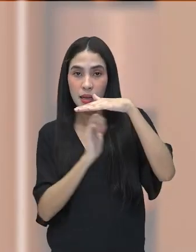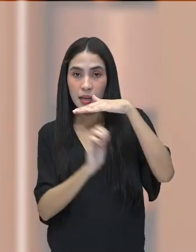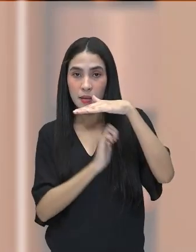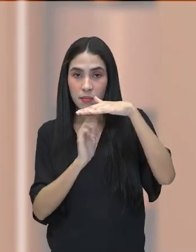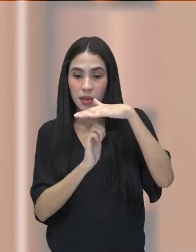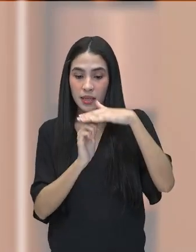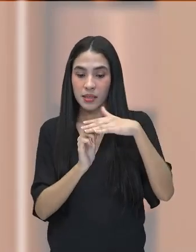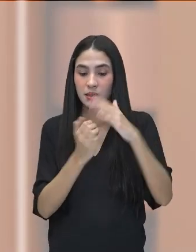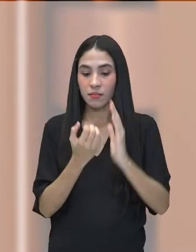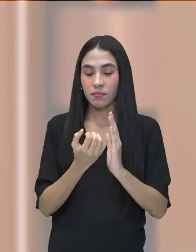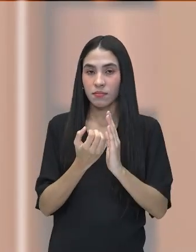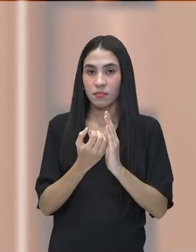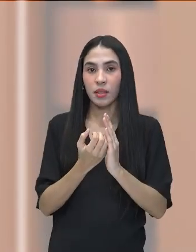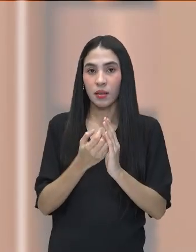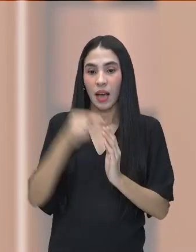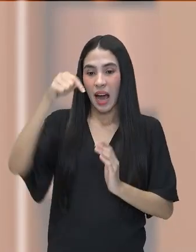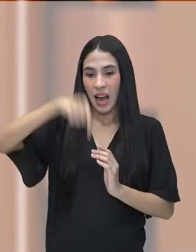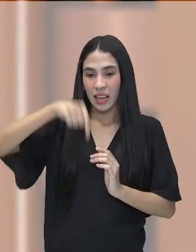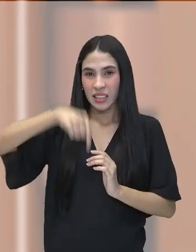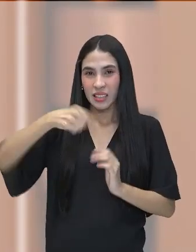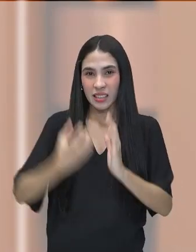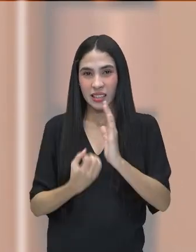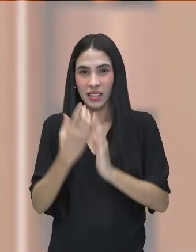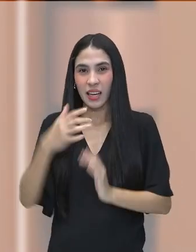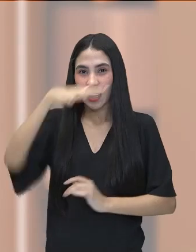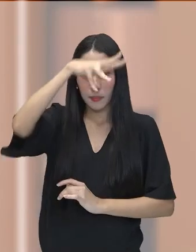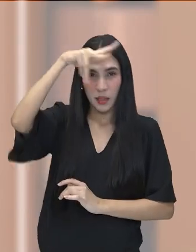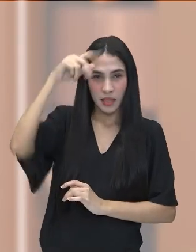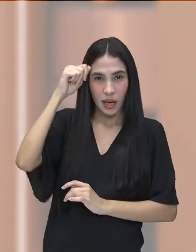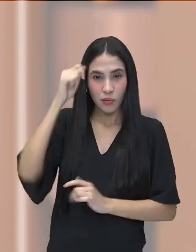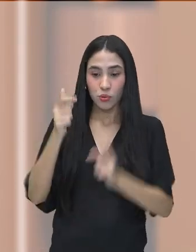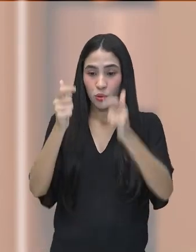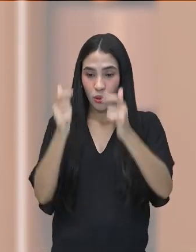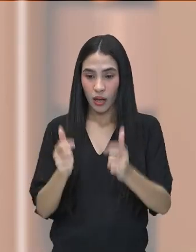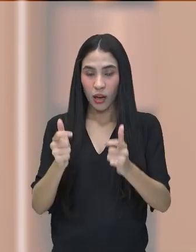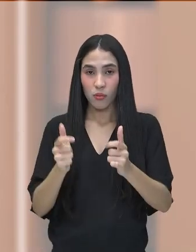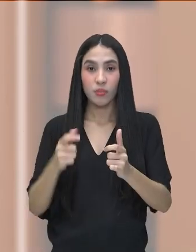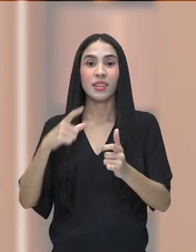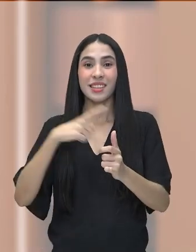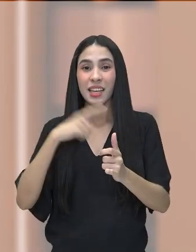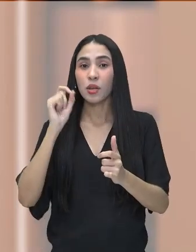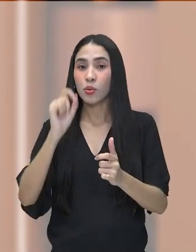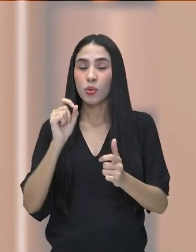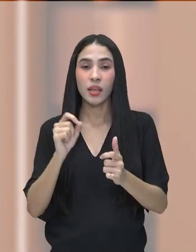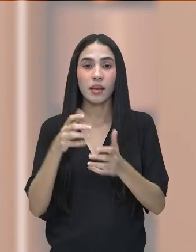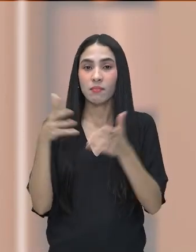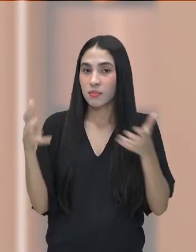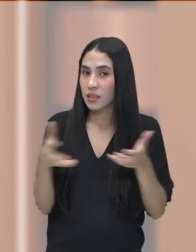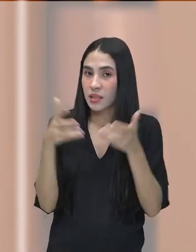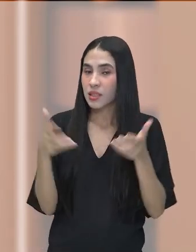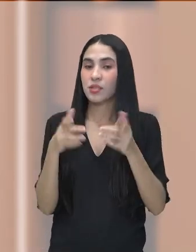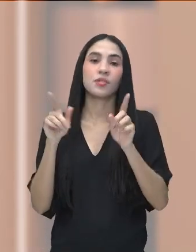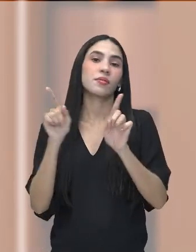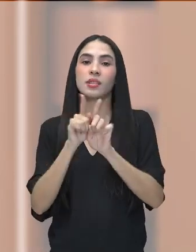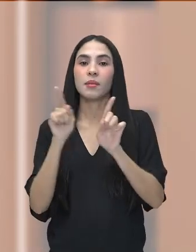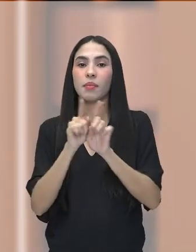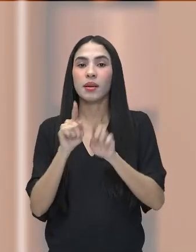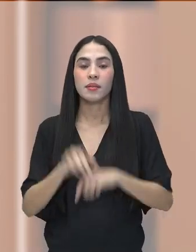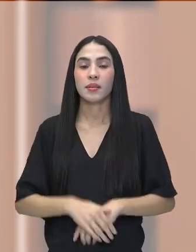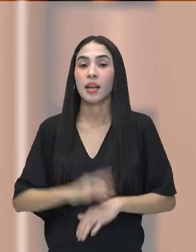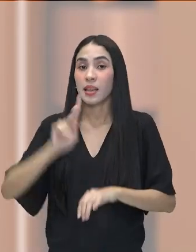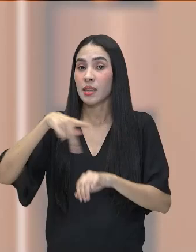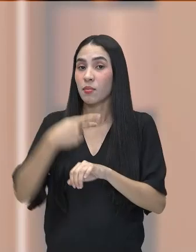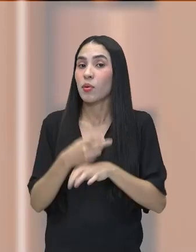instalar-se aqui em Manaus, aqui nesse Polo Industrial, ela recebe uma série de incentivos e aí esses